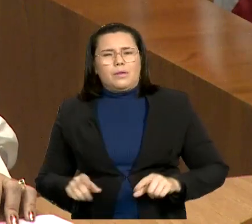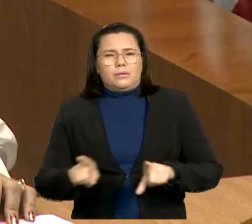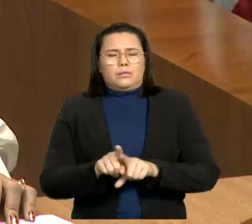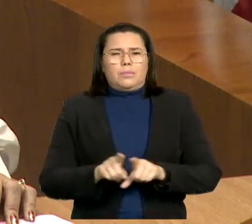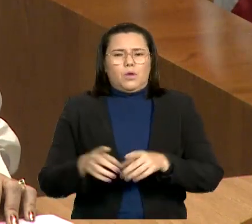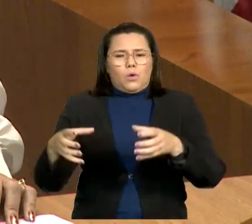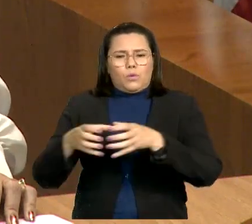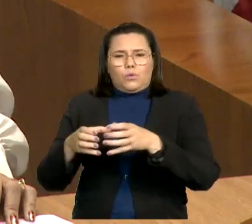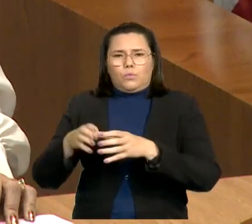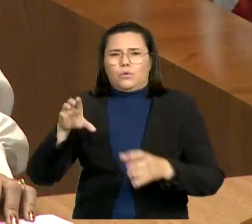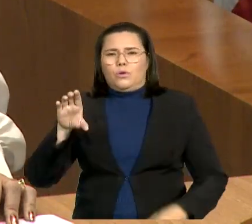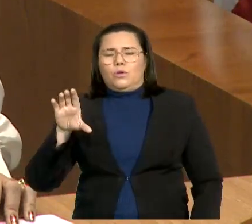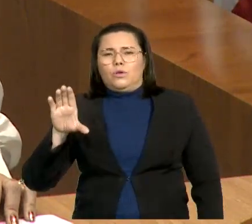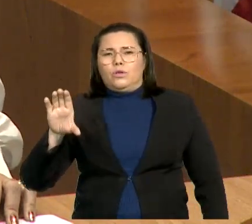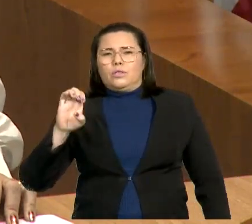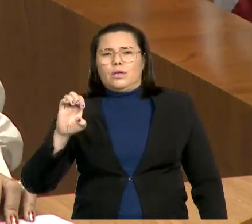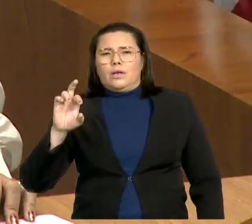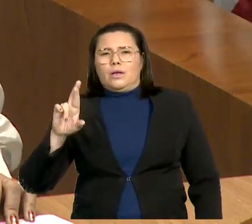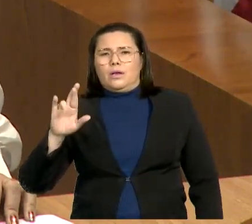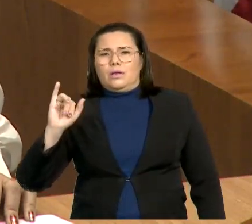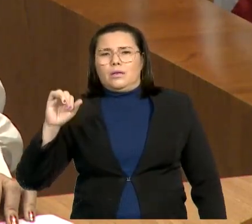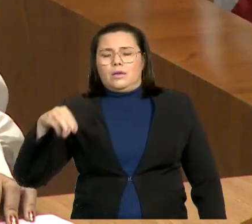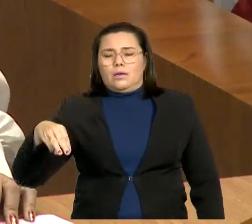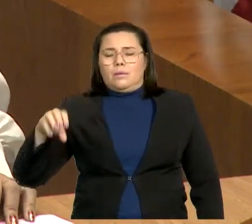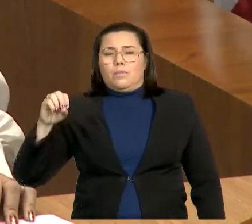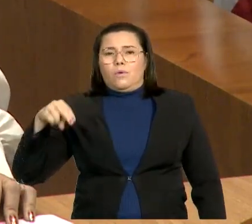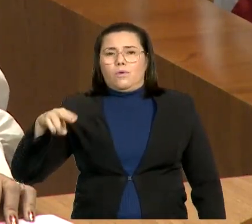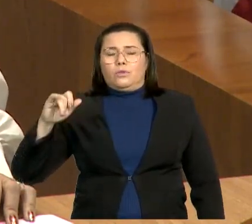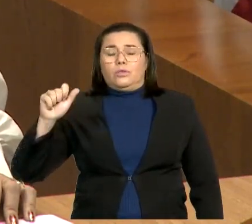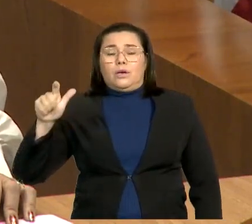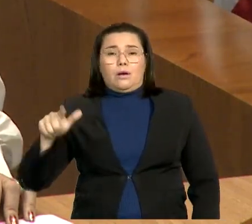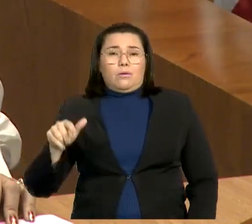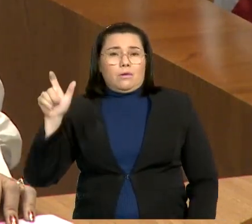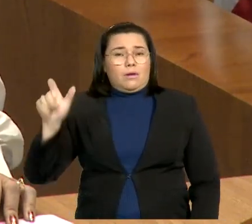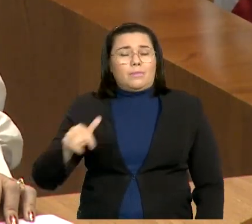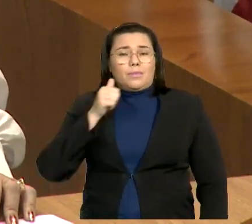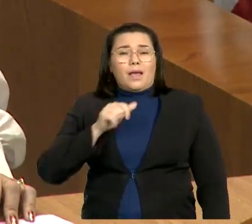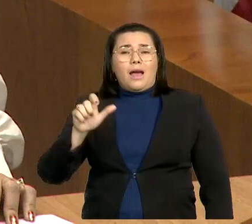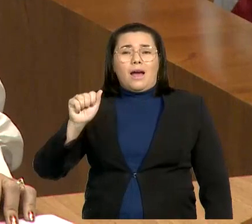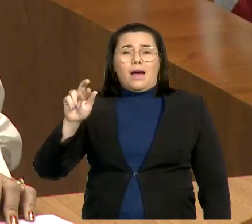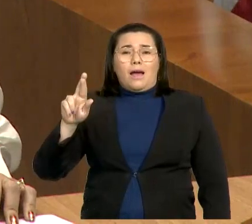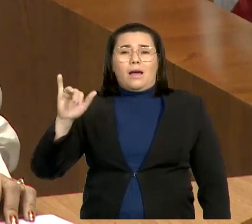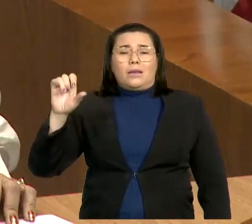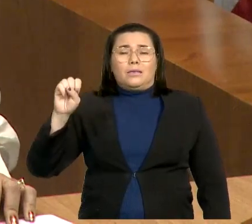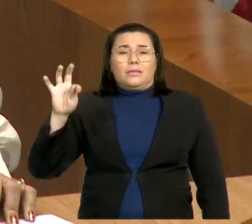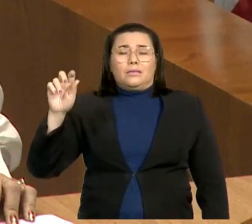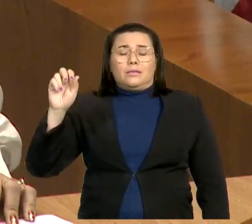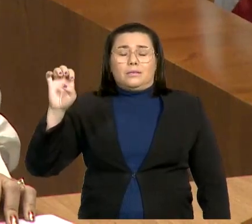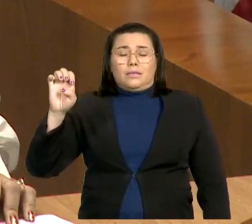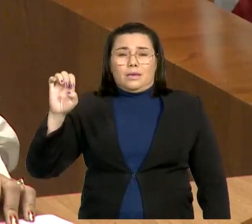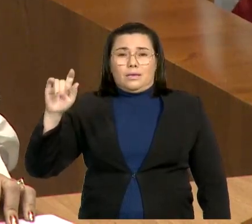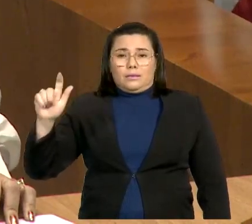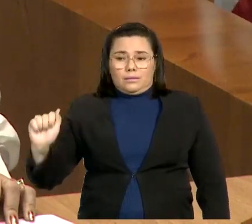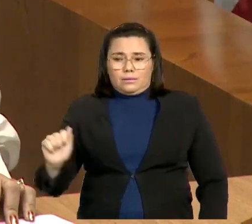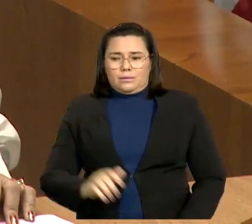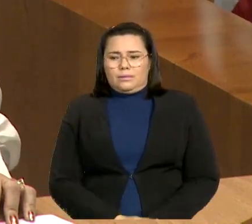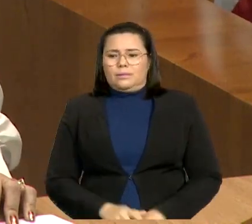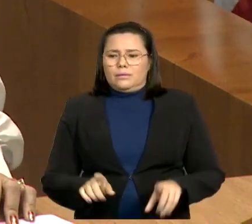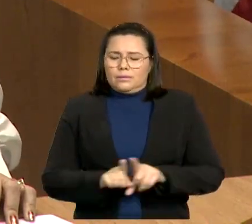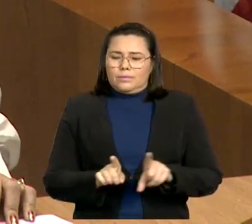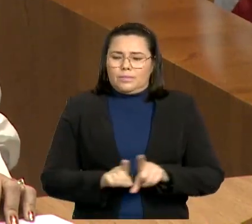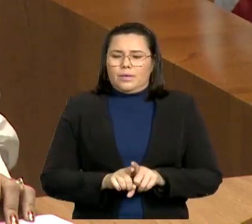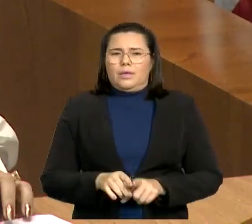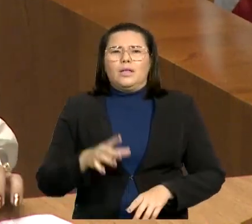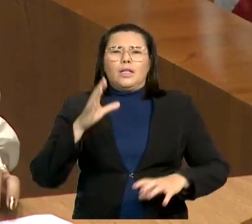está prestes a nos atender, em nome da minha amiga Aristeia, o pessoal da comunicação, que inclusive tem tido seu trabalho refletido no